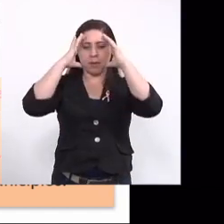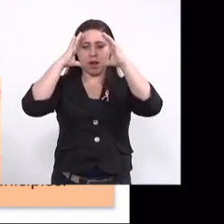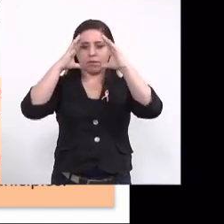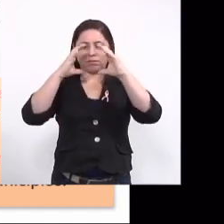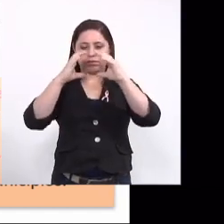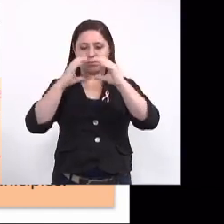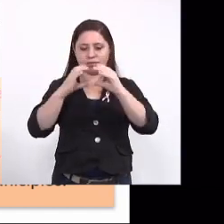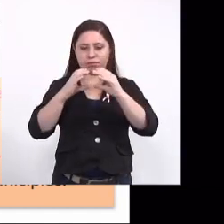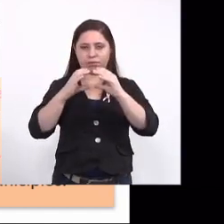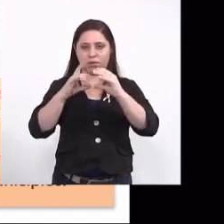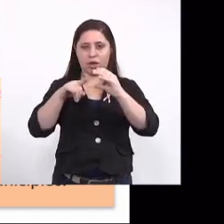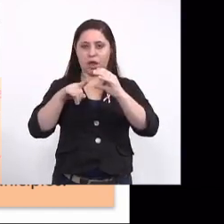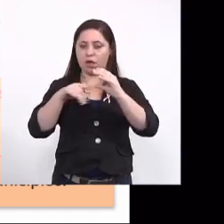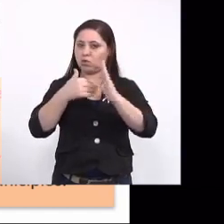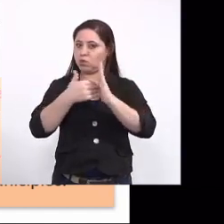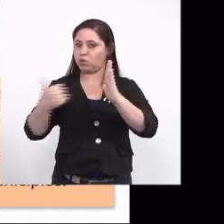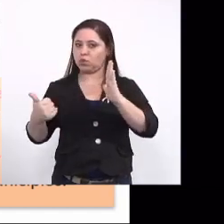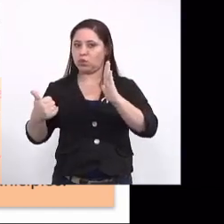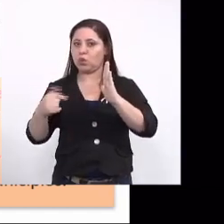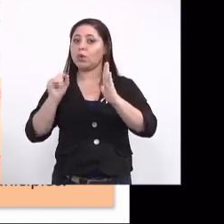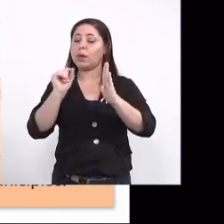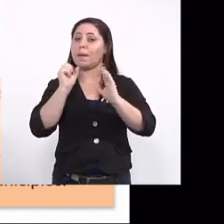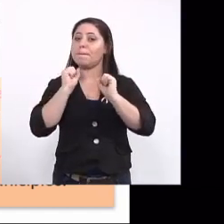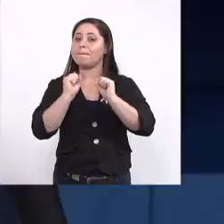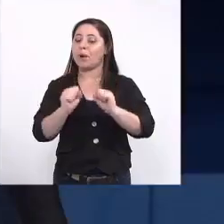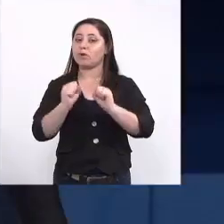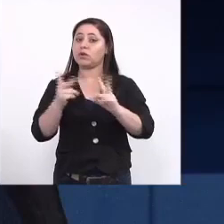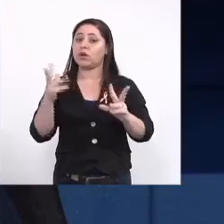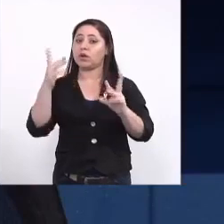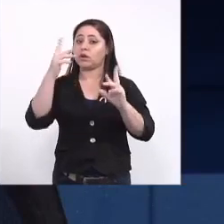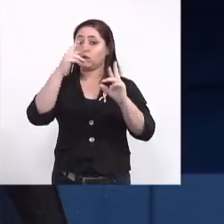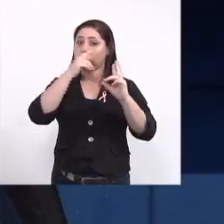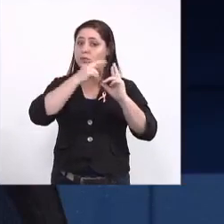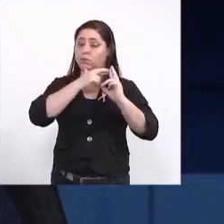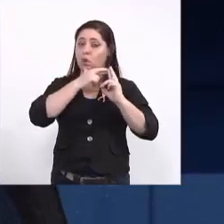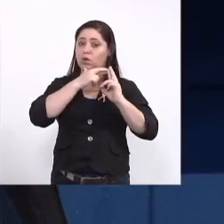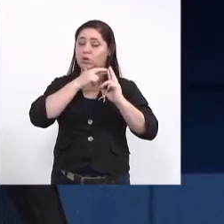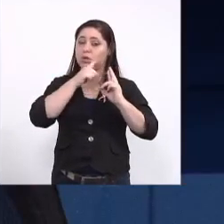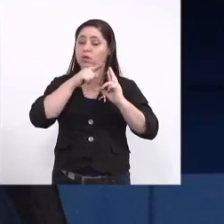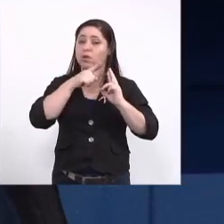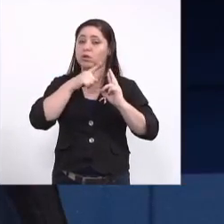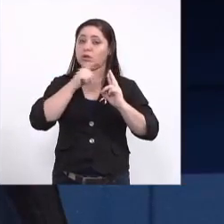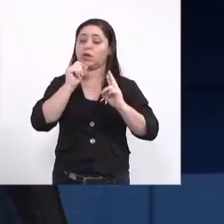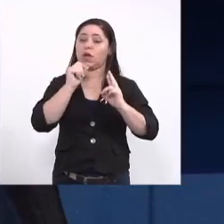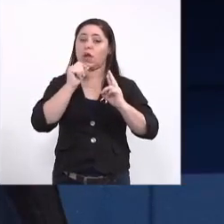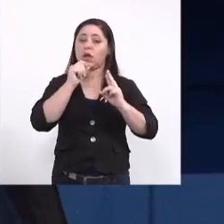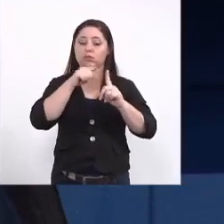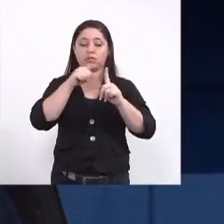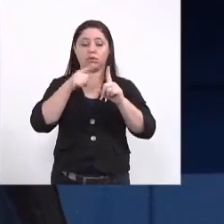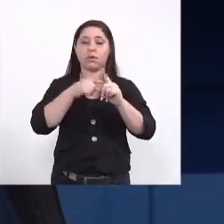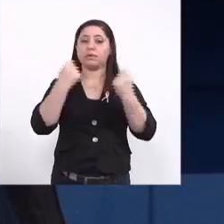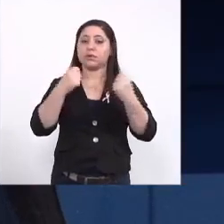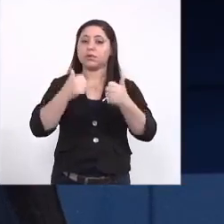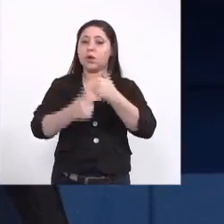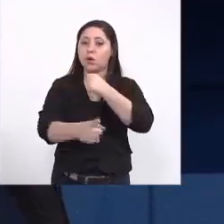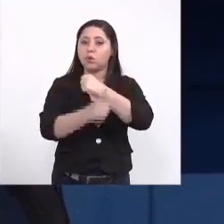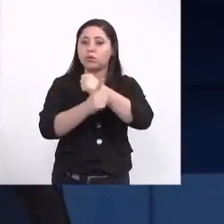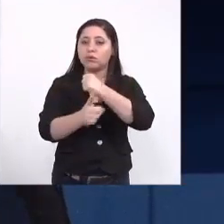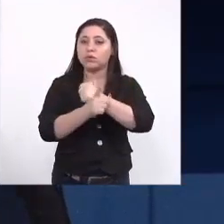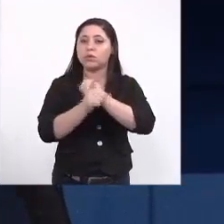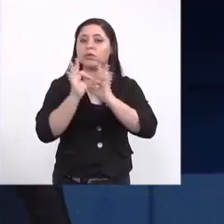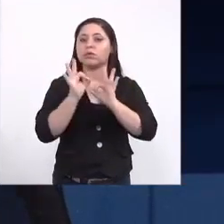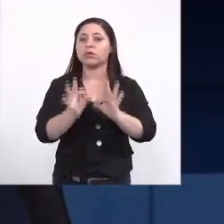Mas isso não esconde a possibilidade ou a responsabilidade de que essas gestantes devam ser acompanhadas e triadas de modo